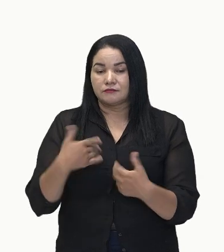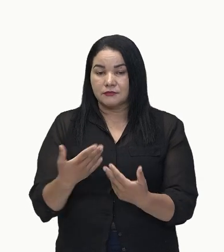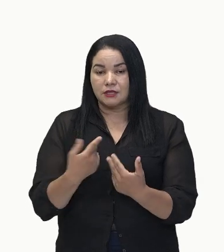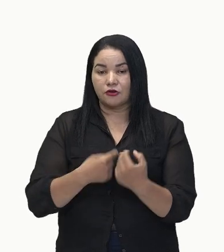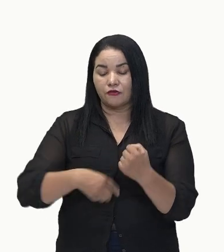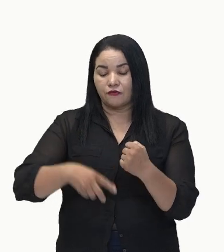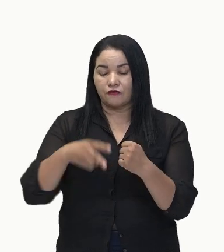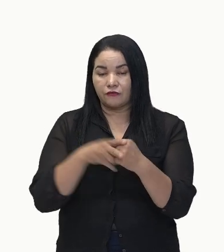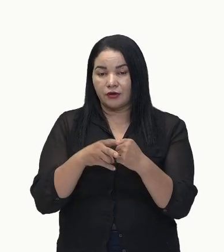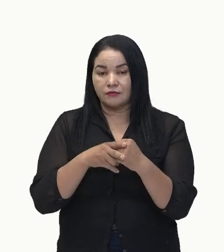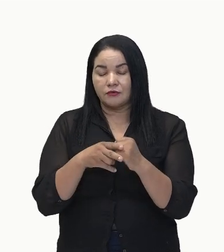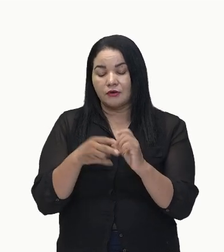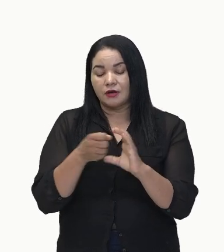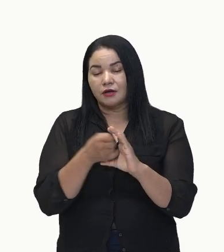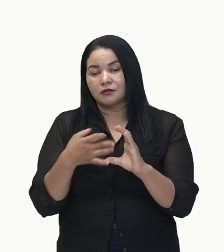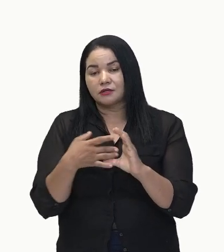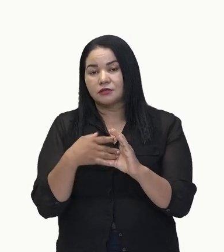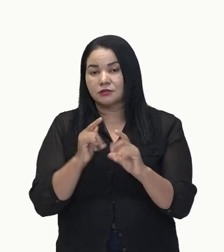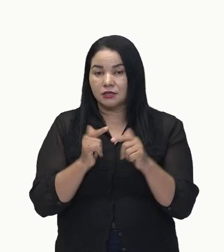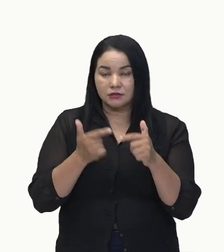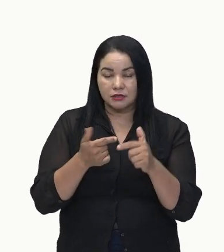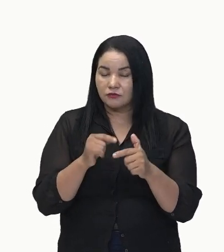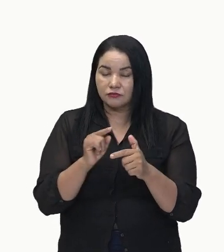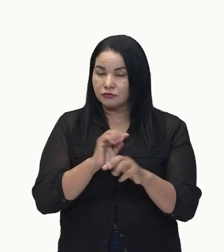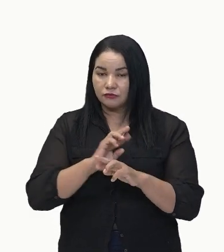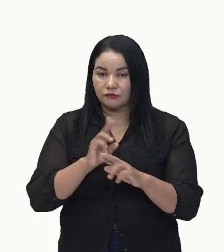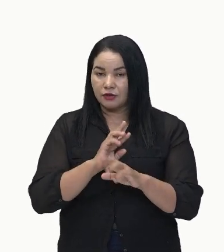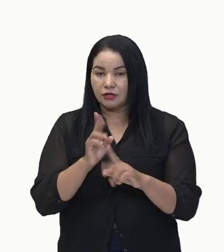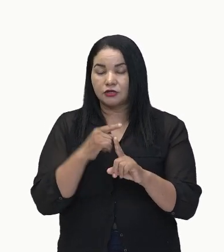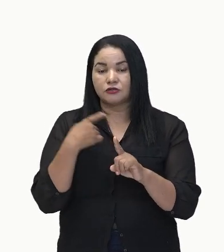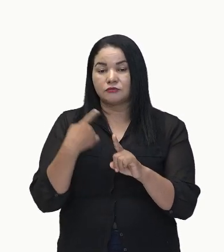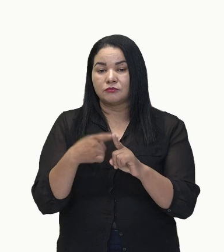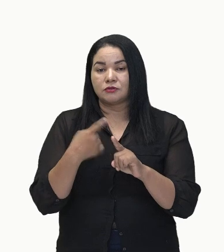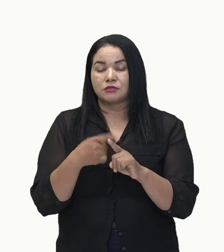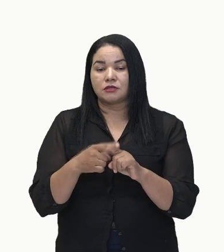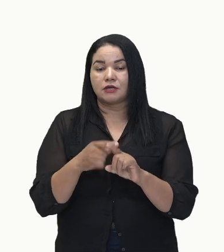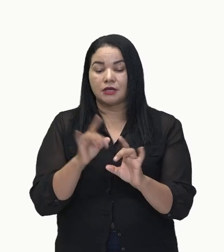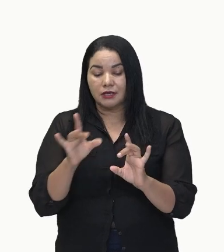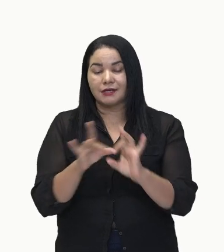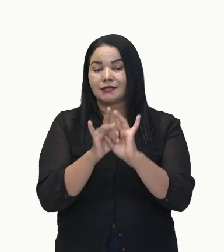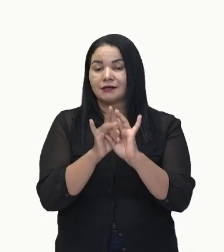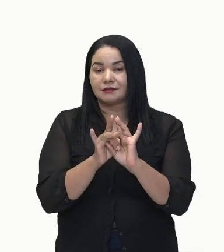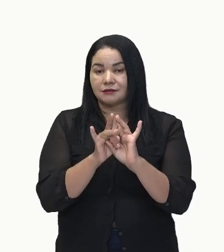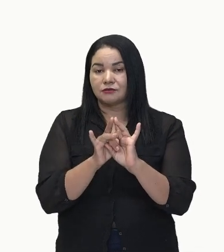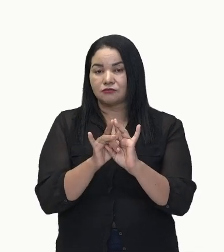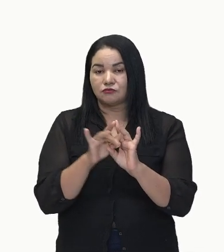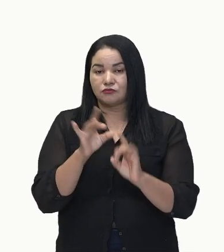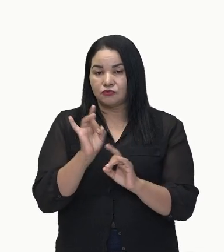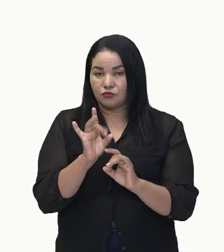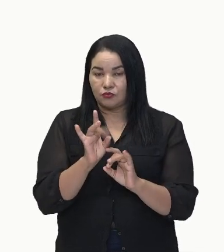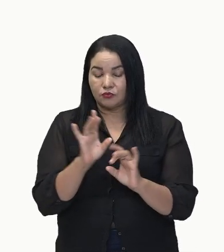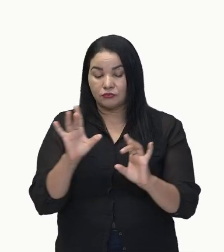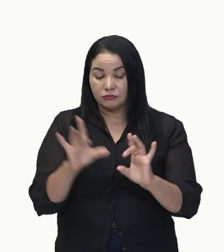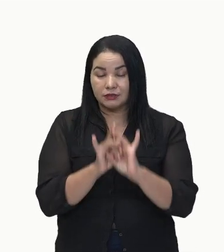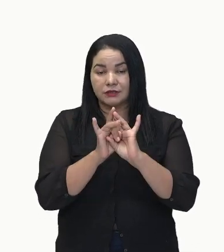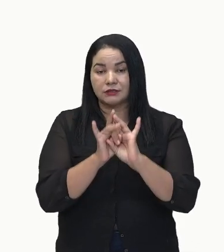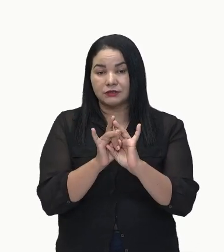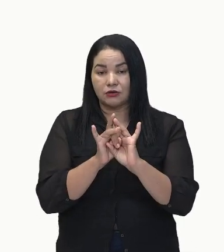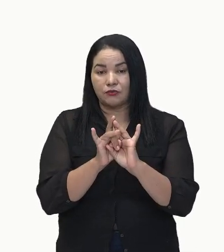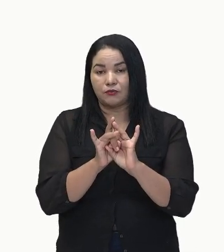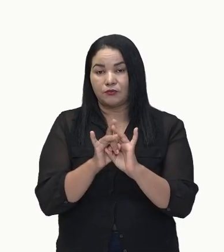características de ação, porque ele é um verbo não significativo. Ele vai fazer apenas uma ligação